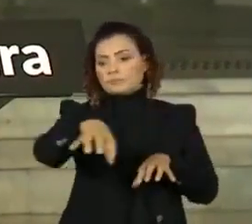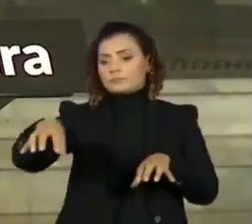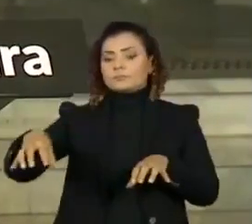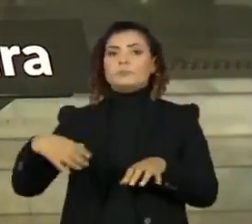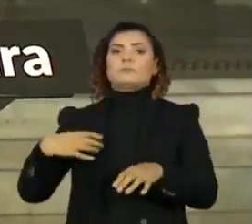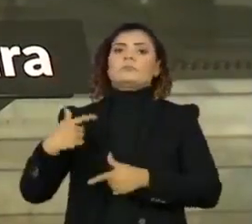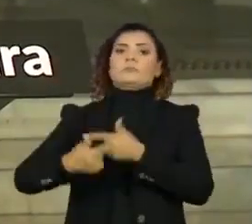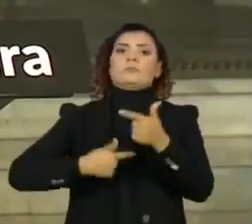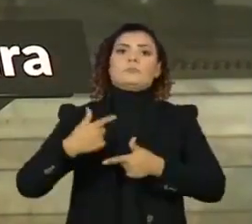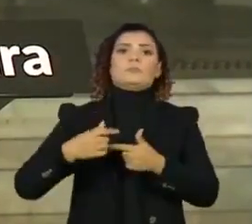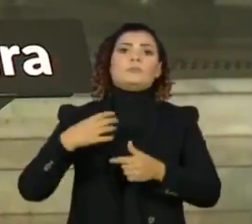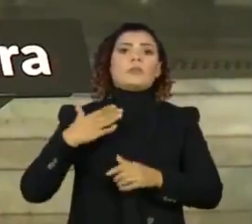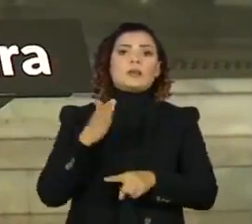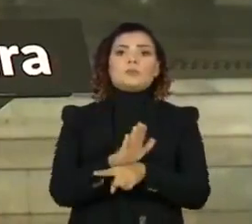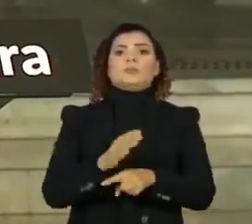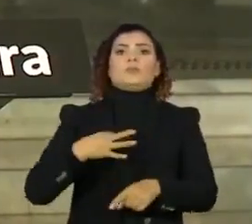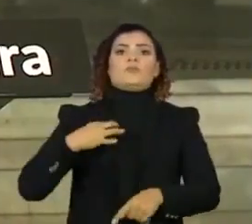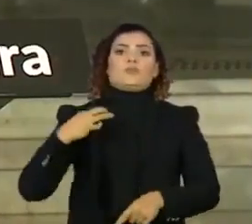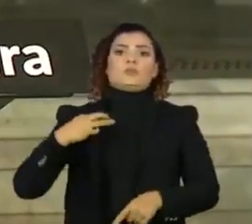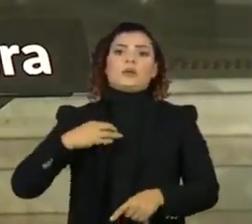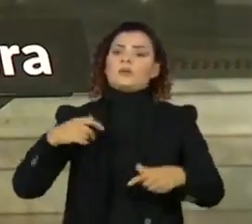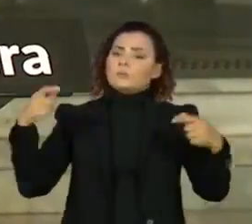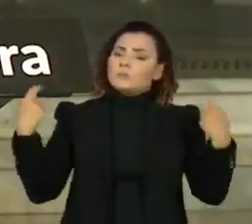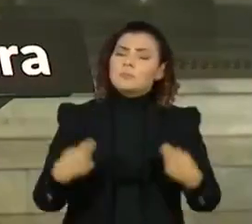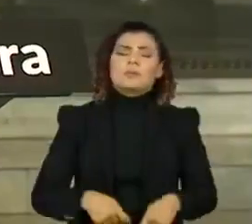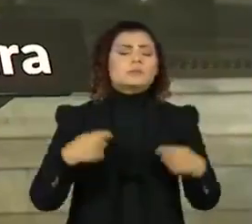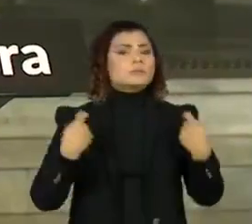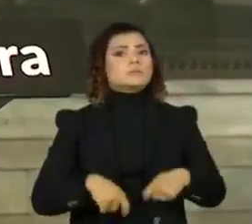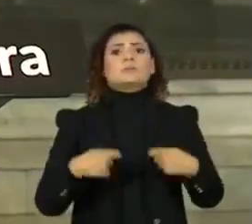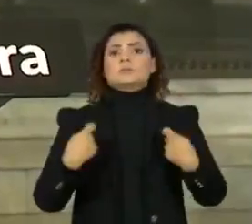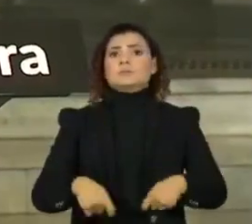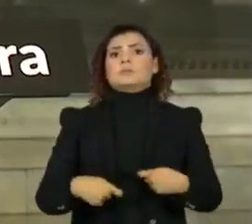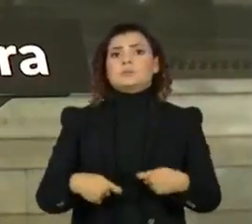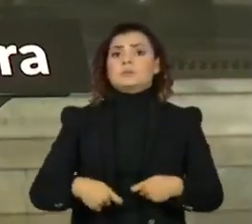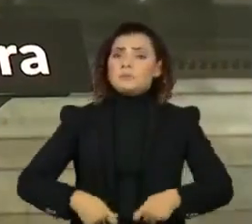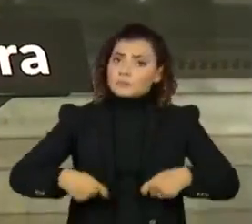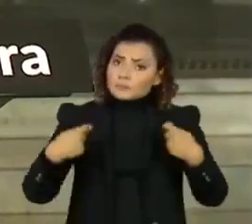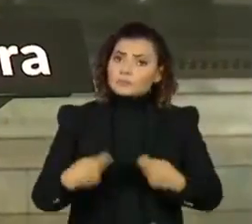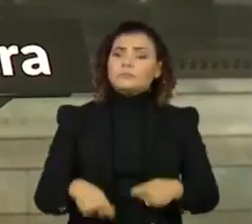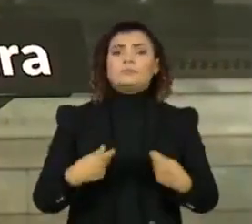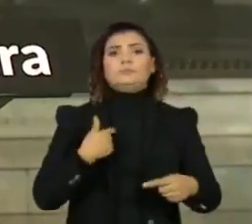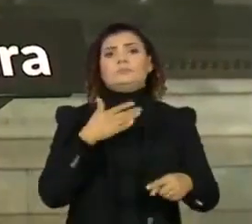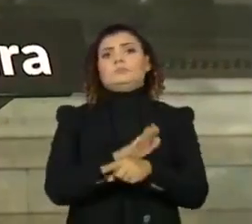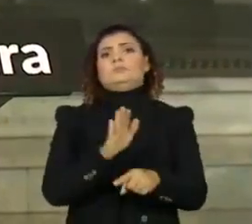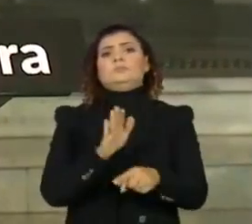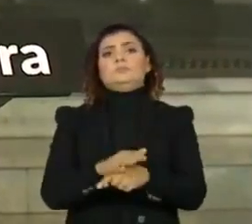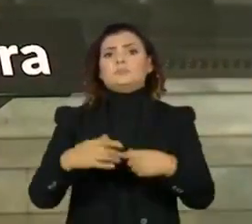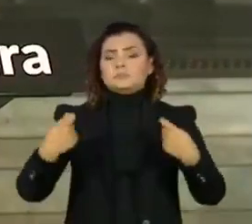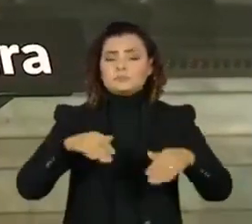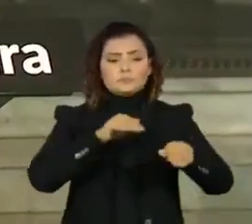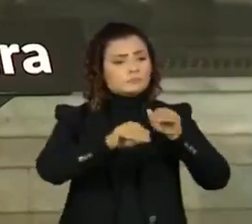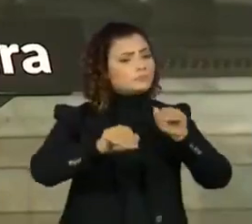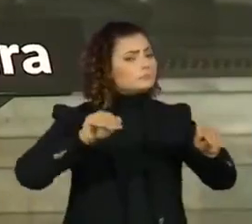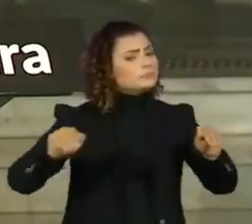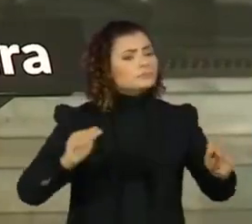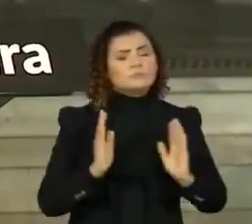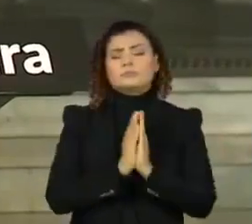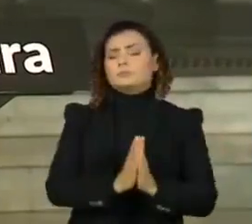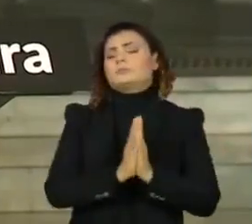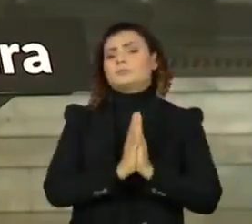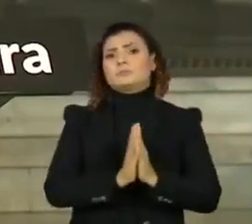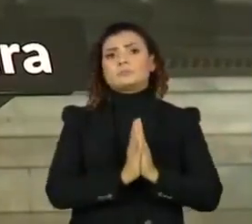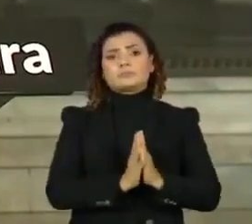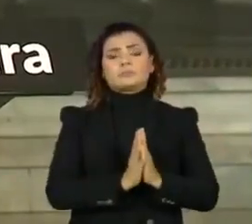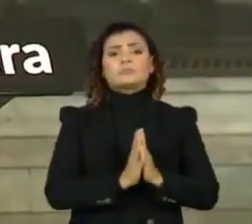voluntários. Nós precisamos ajuda, porque